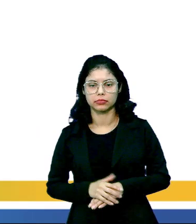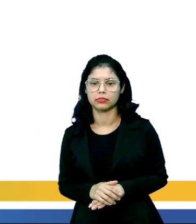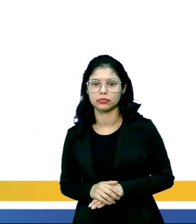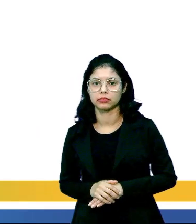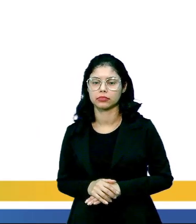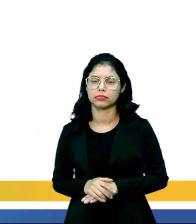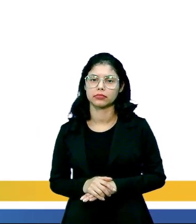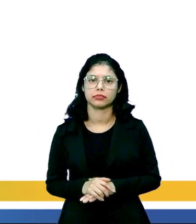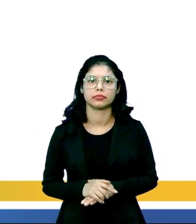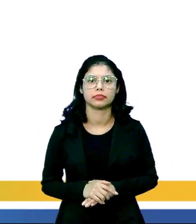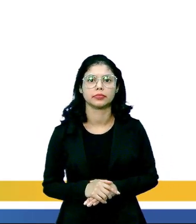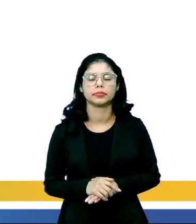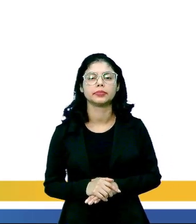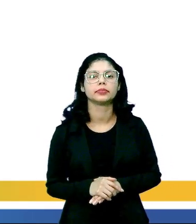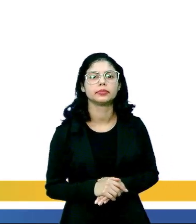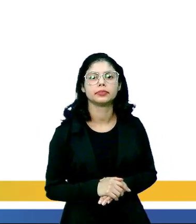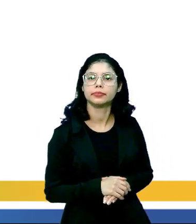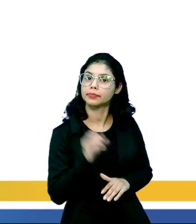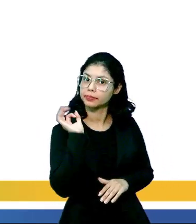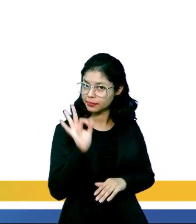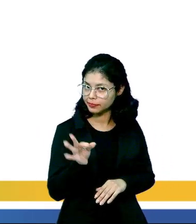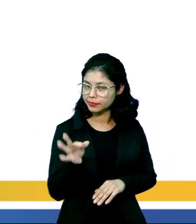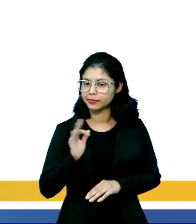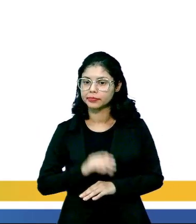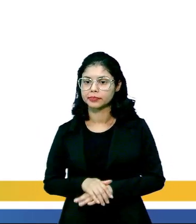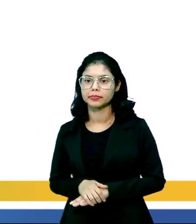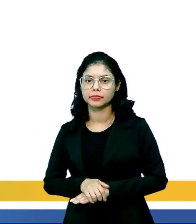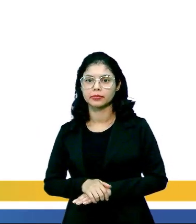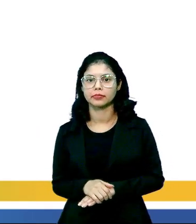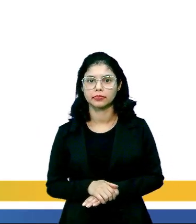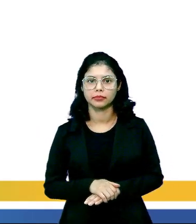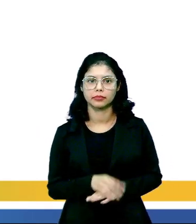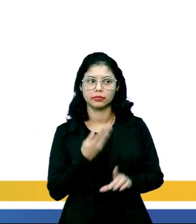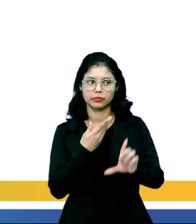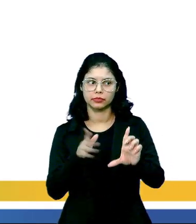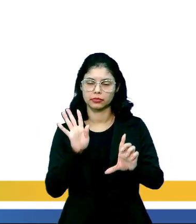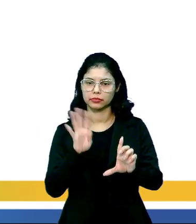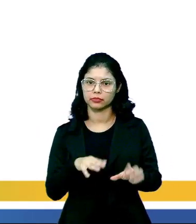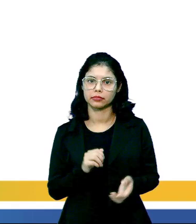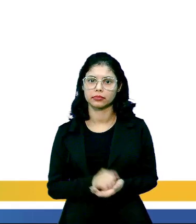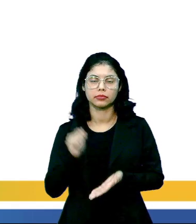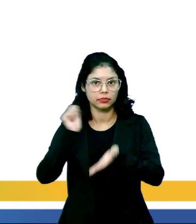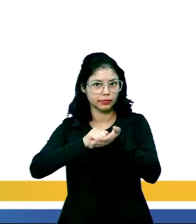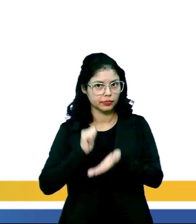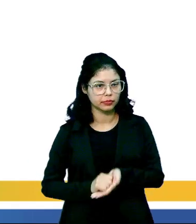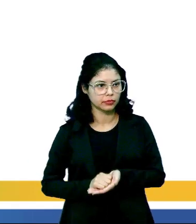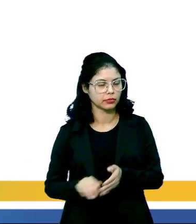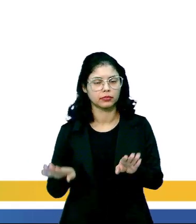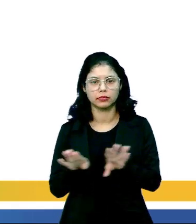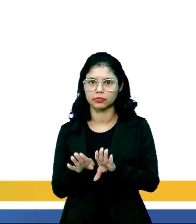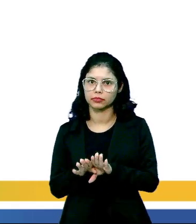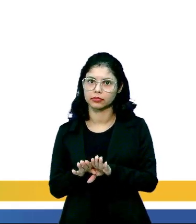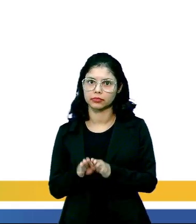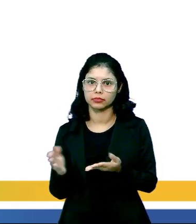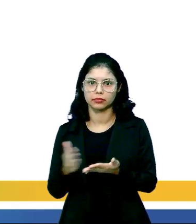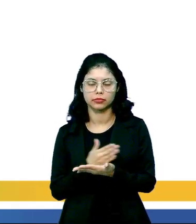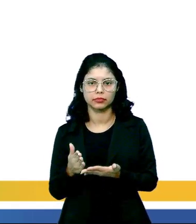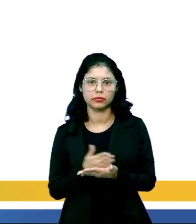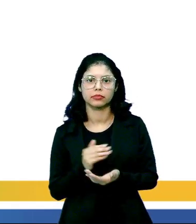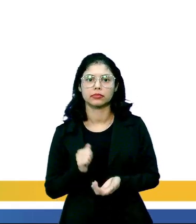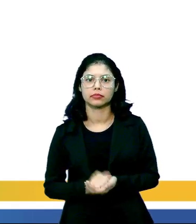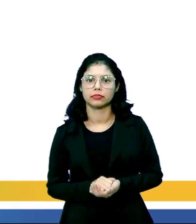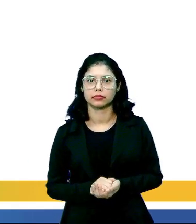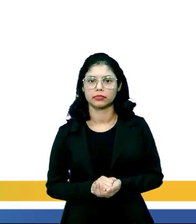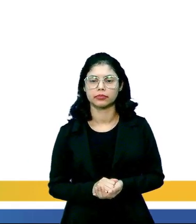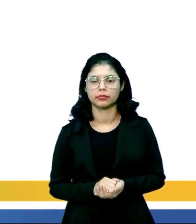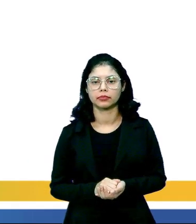Então, ela fecha. Está certo? Então, esse quadrozinho aí, anota, escreve aí no caderno de vocês para ter essa